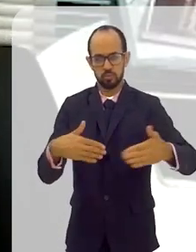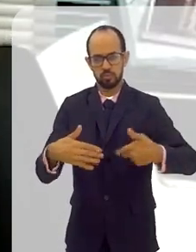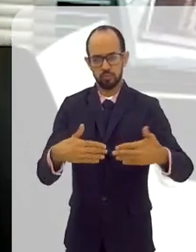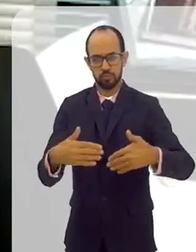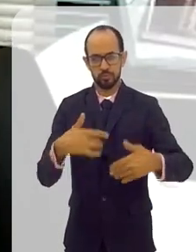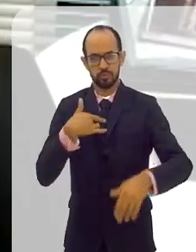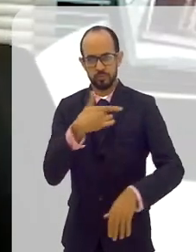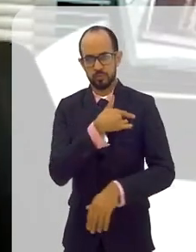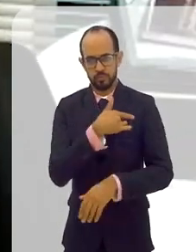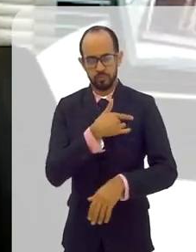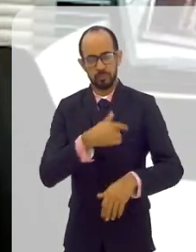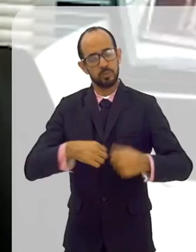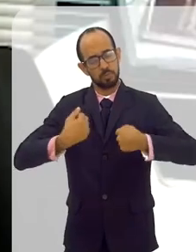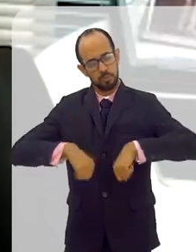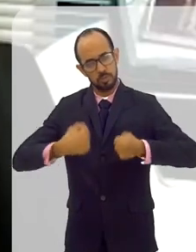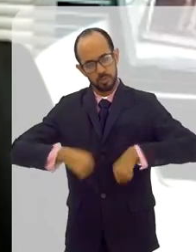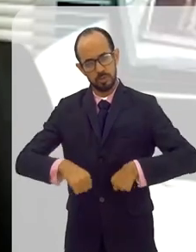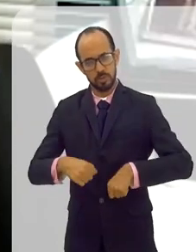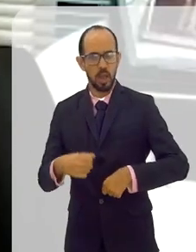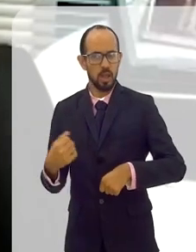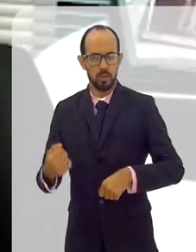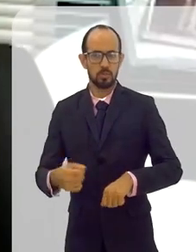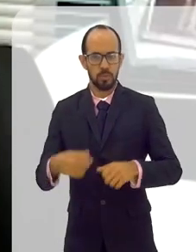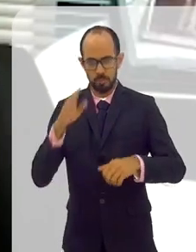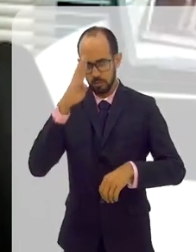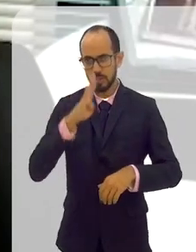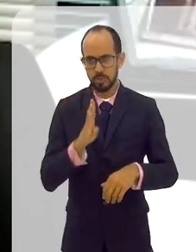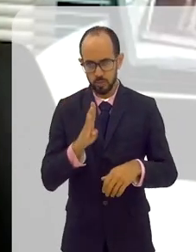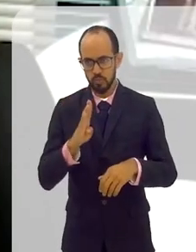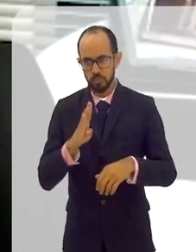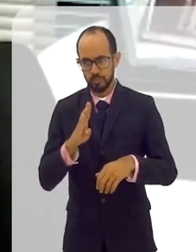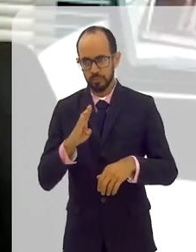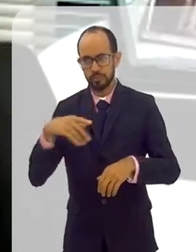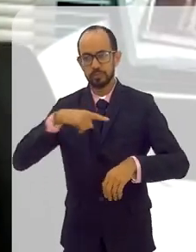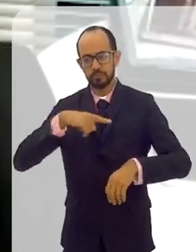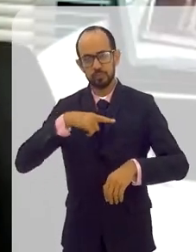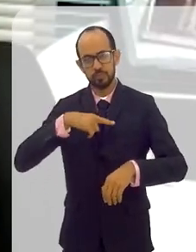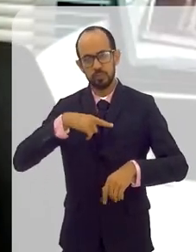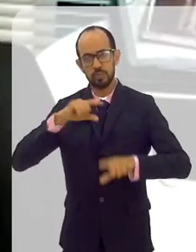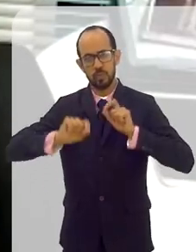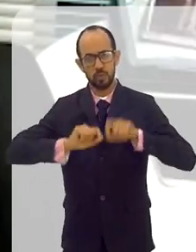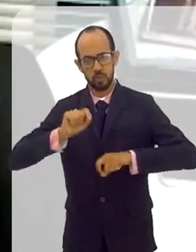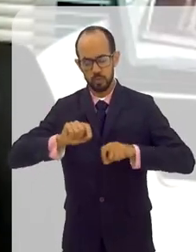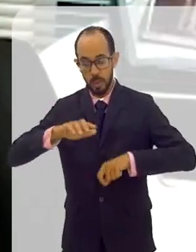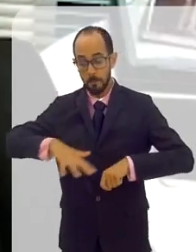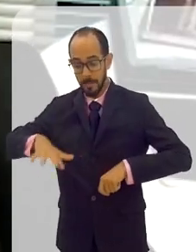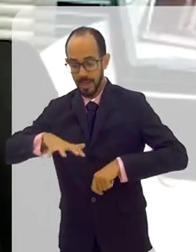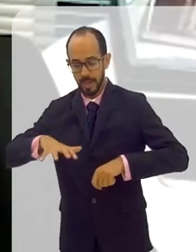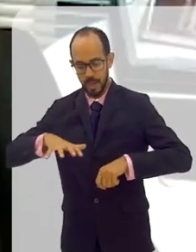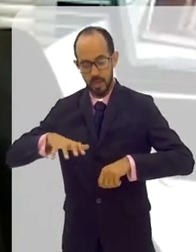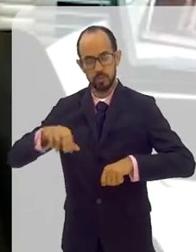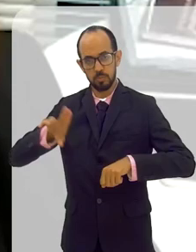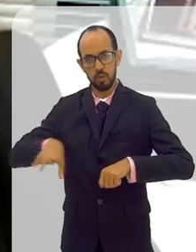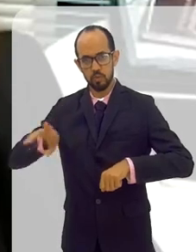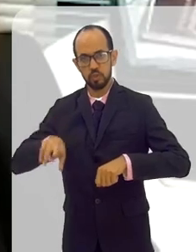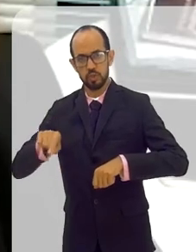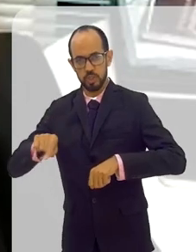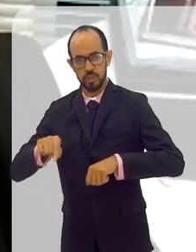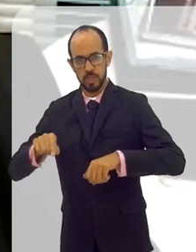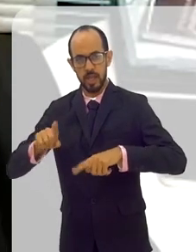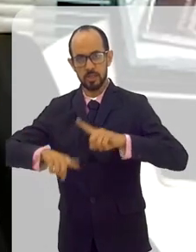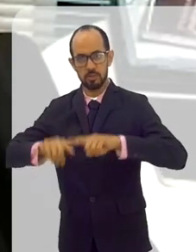industrial da saúde tão almejado, tão necessário no Brasil. O Brasil tem, sem dúvida nenhuma, mercado